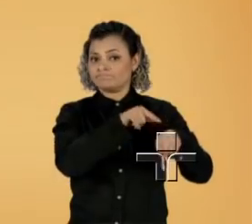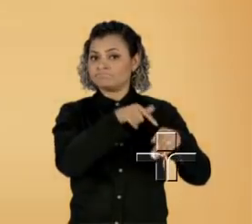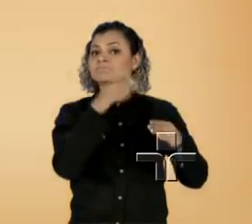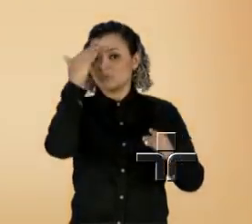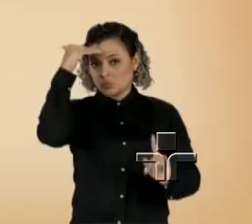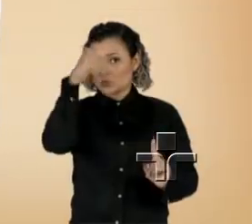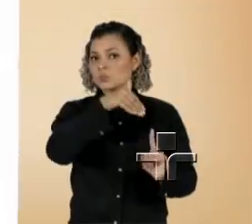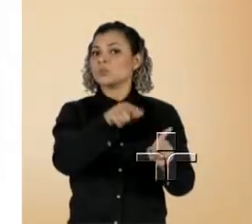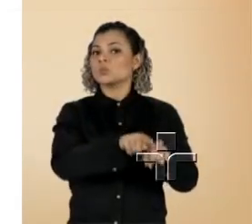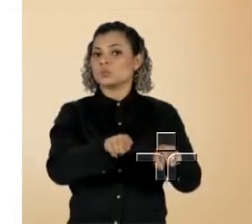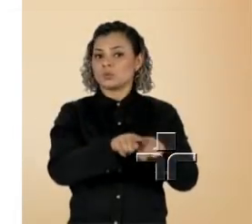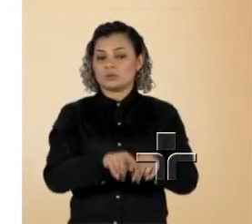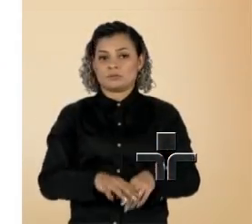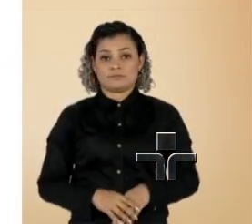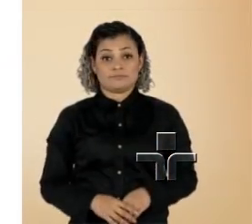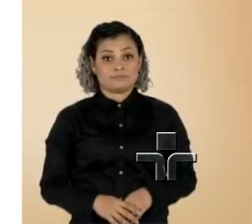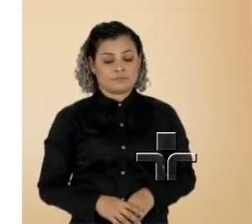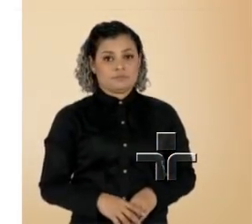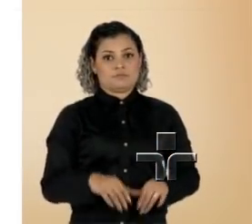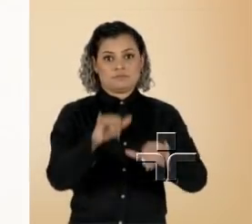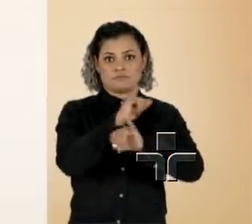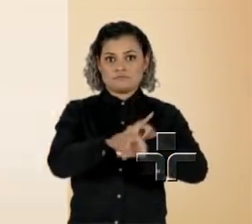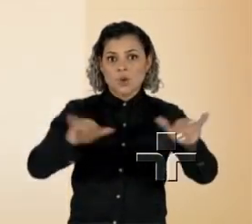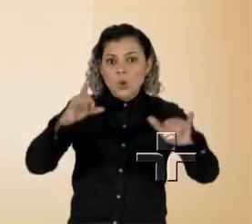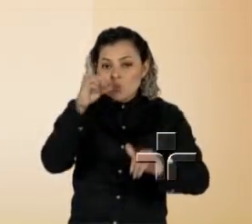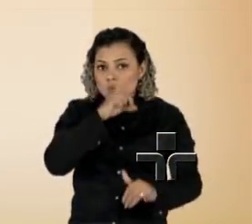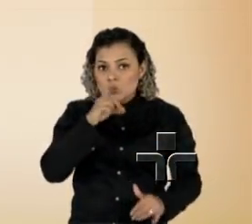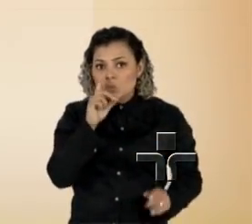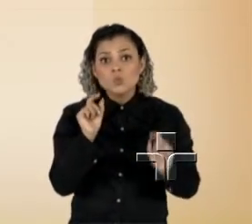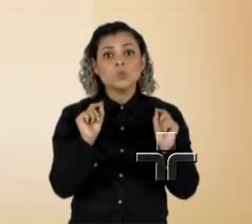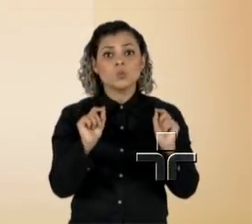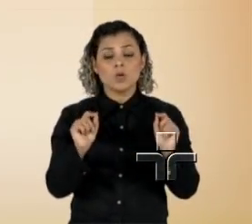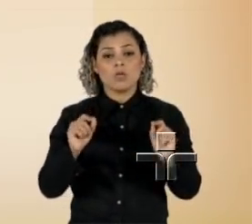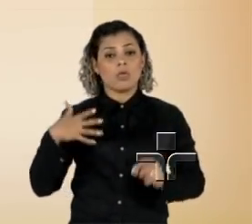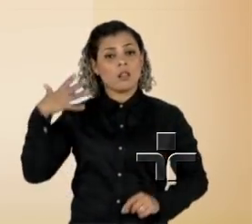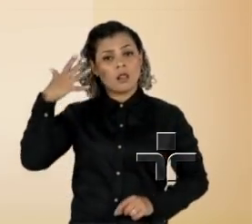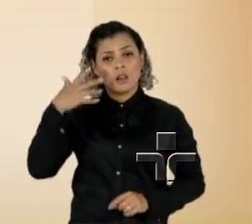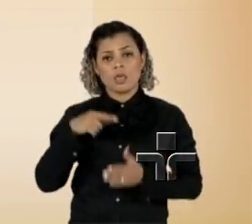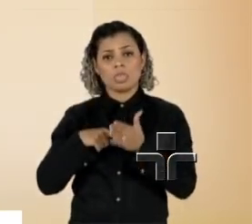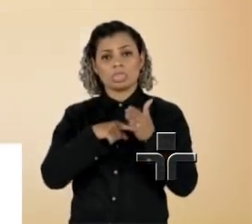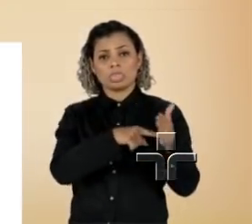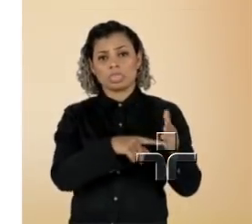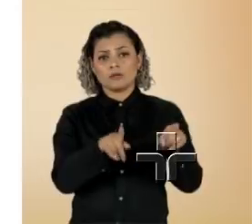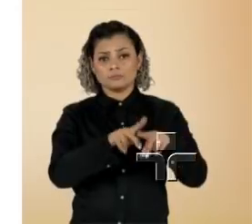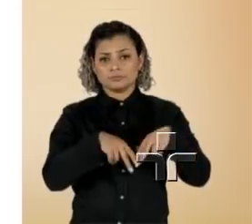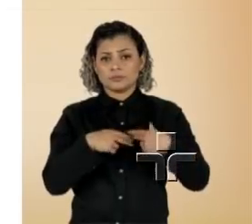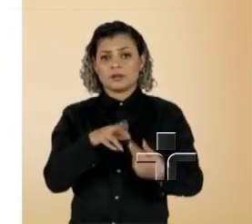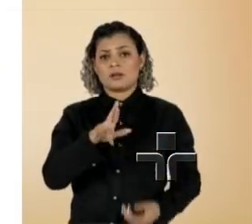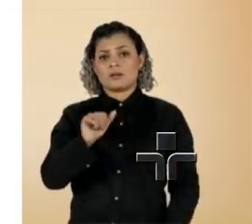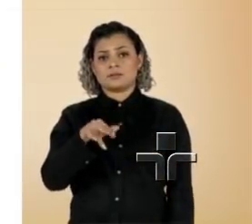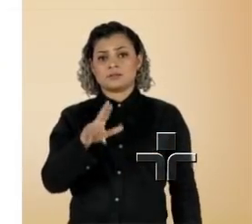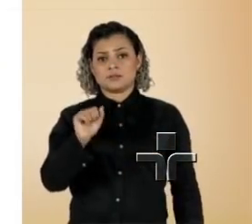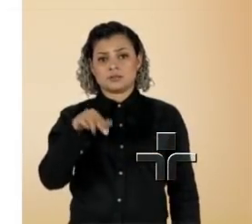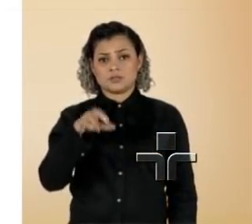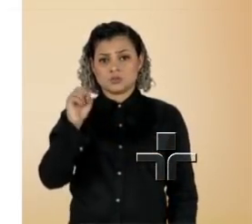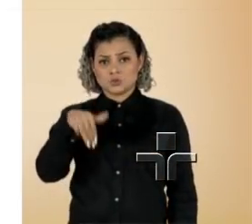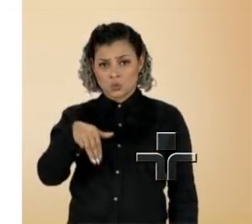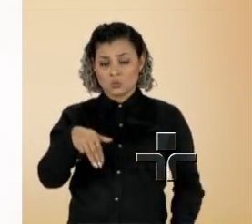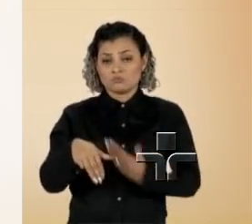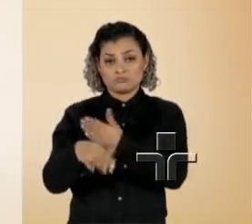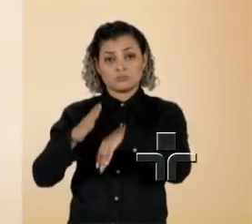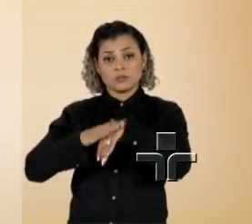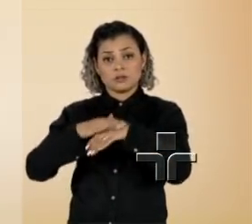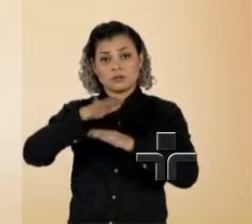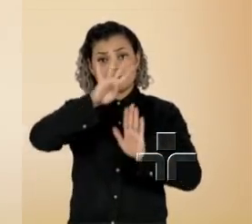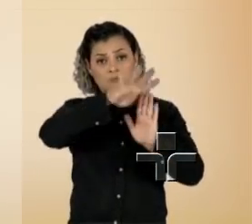A reportagem publicada neste domingo afirma que o depoimento de um ex-assessor, Raissander Souza de Paula, e uma planilha obtidos